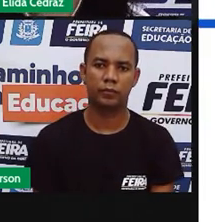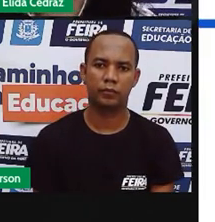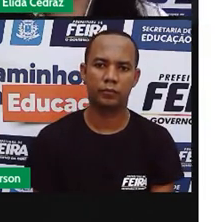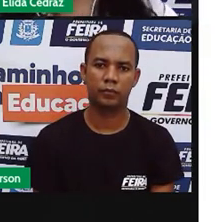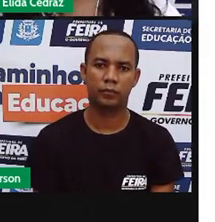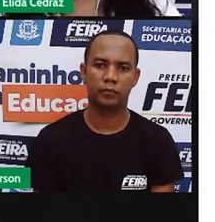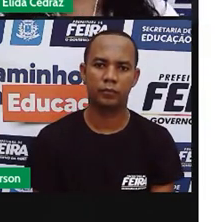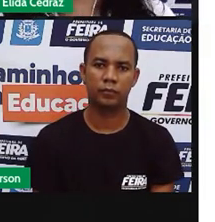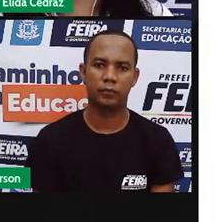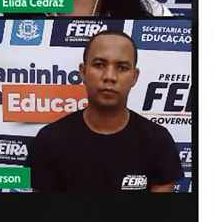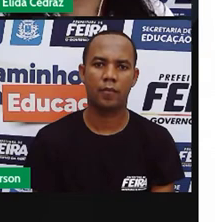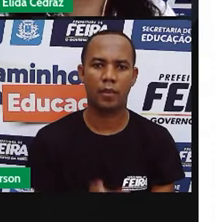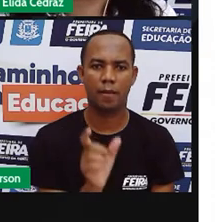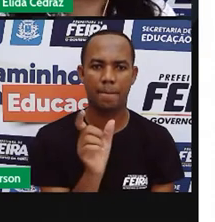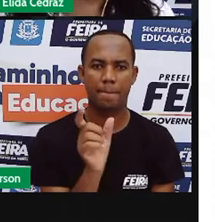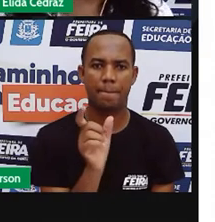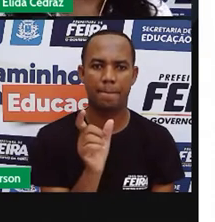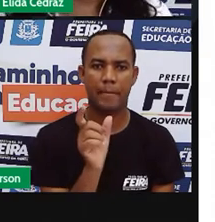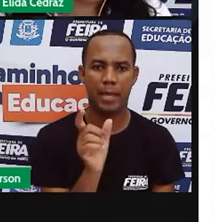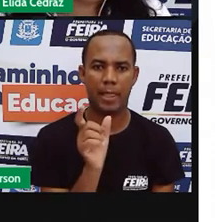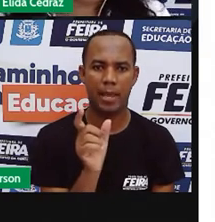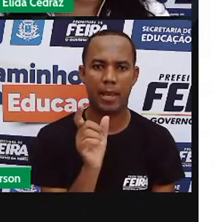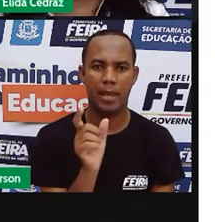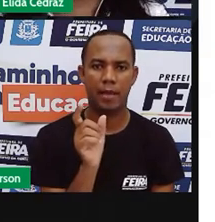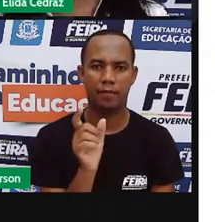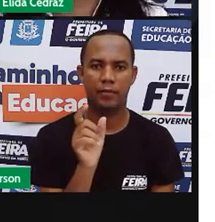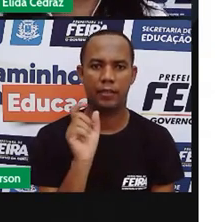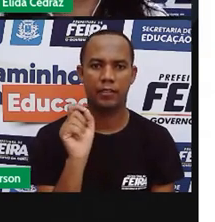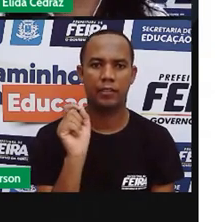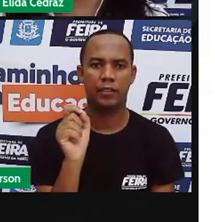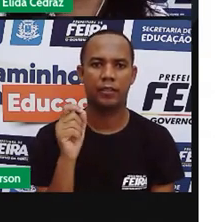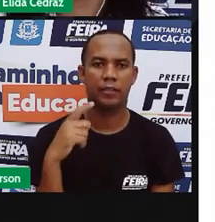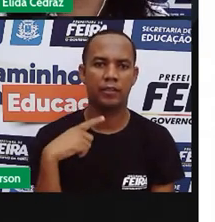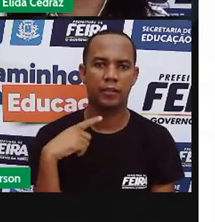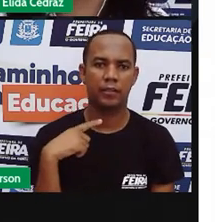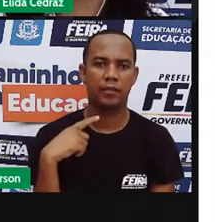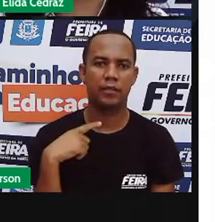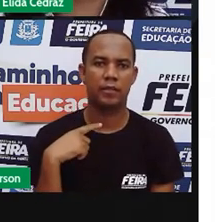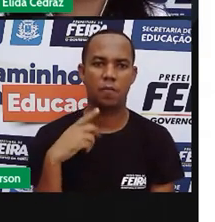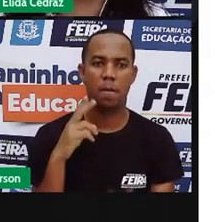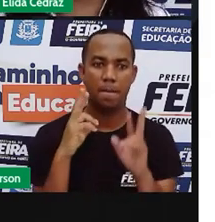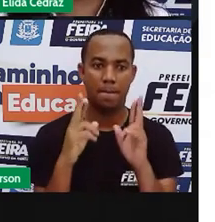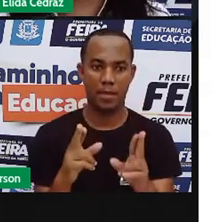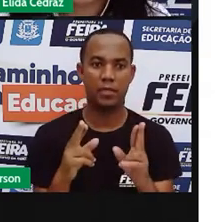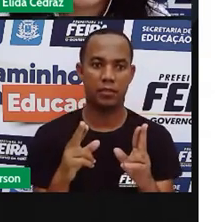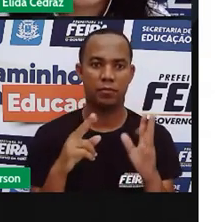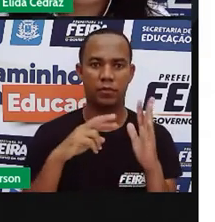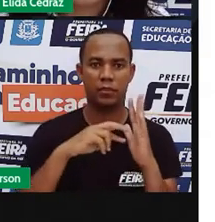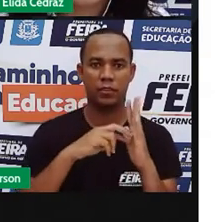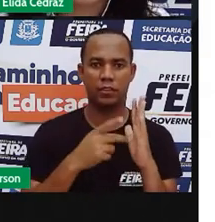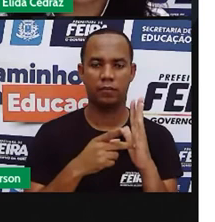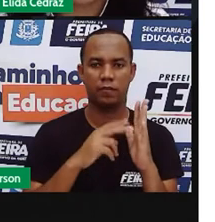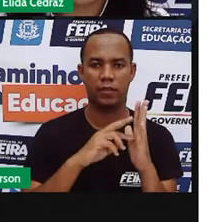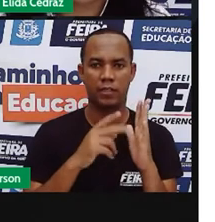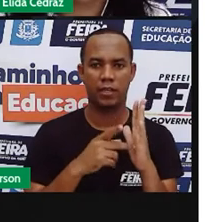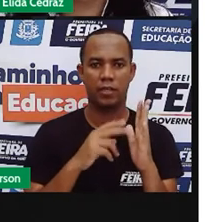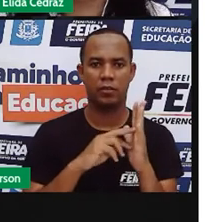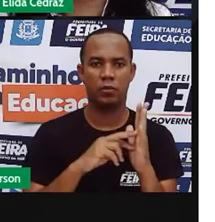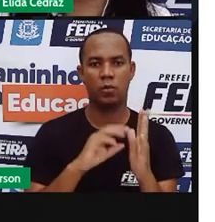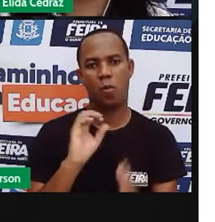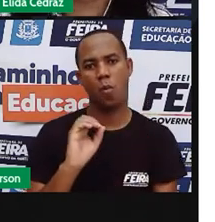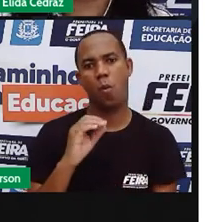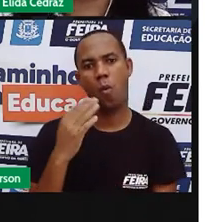E agora nós vamos ver outro tipo de palavra. A palavra que tem o mesmo significado